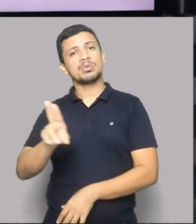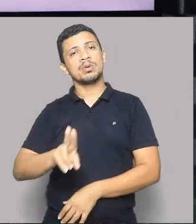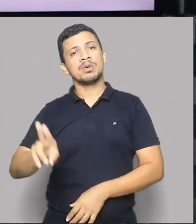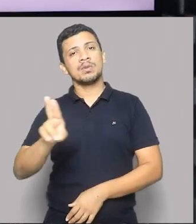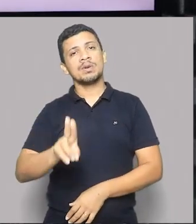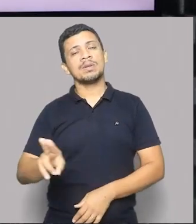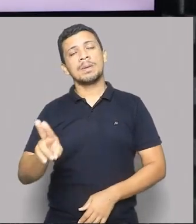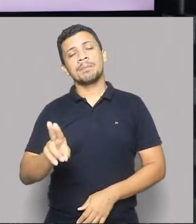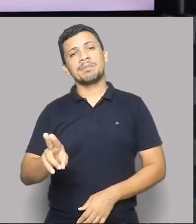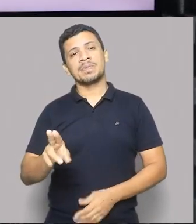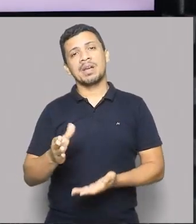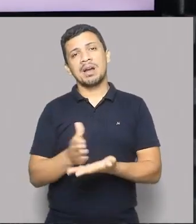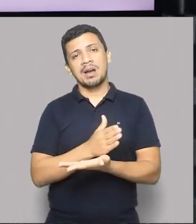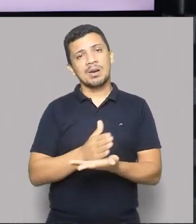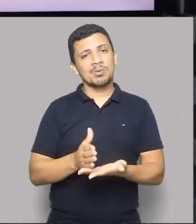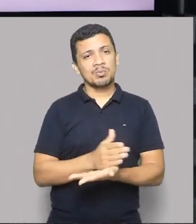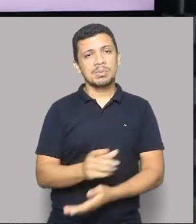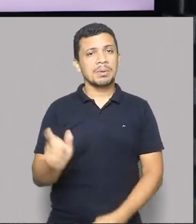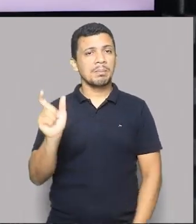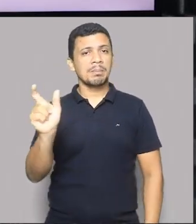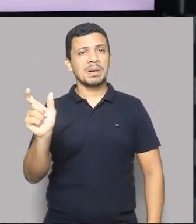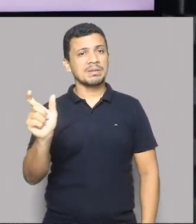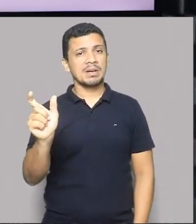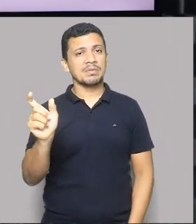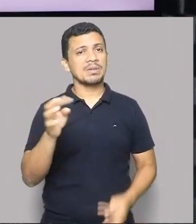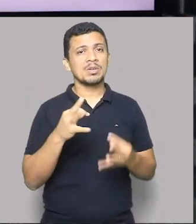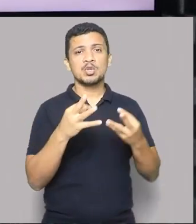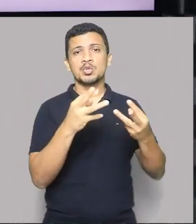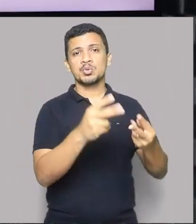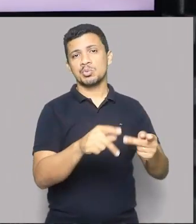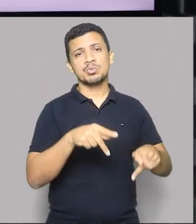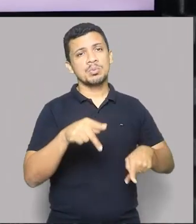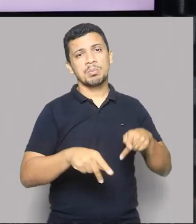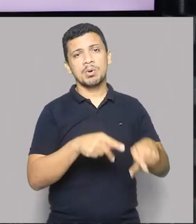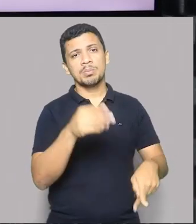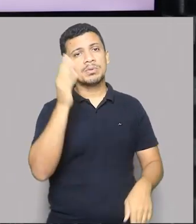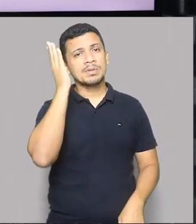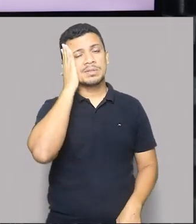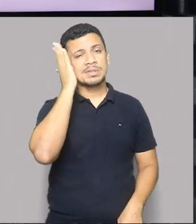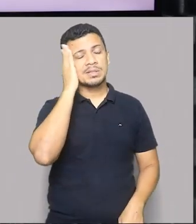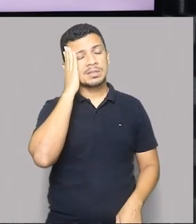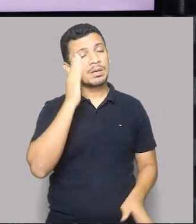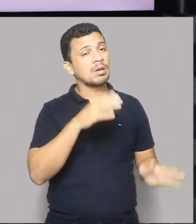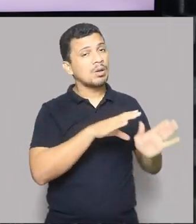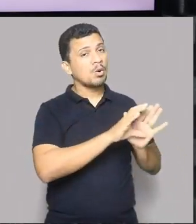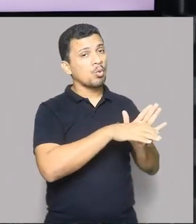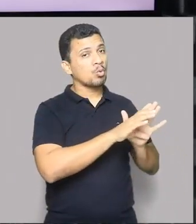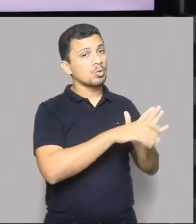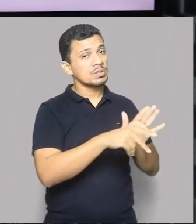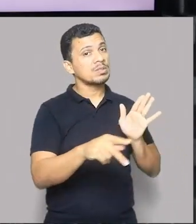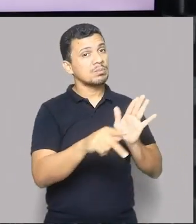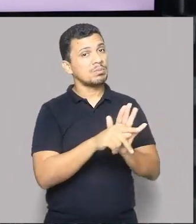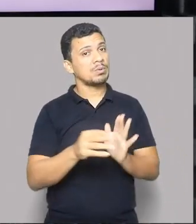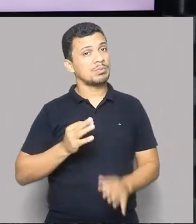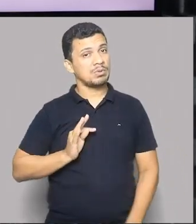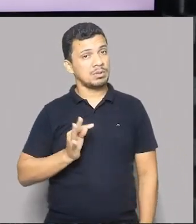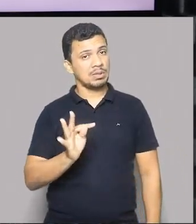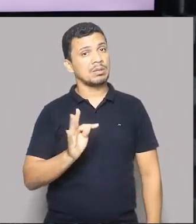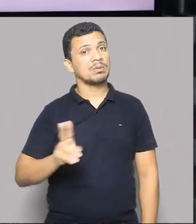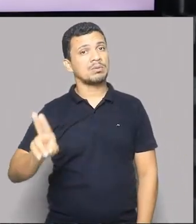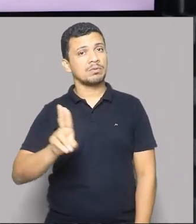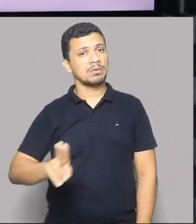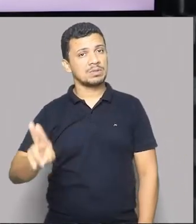muito popular. Um conceito fácil, ele vai utilizar-se de um conceito técnico. Então,